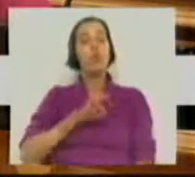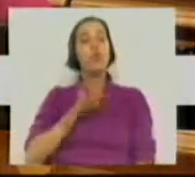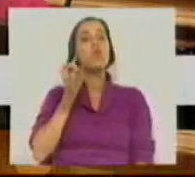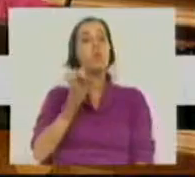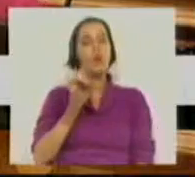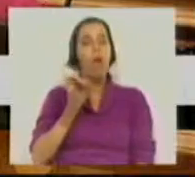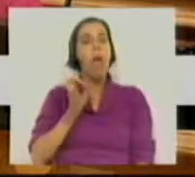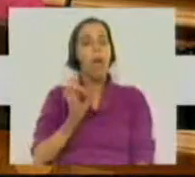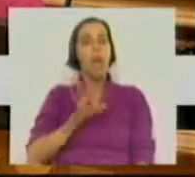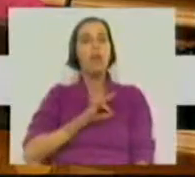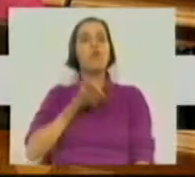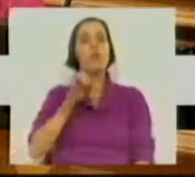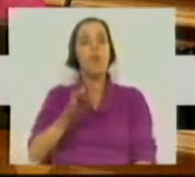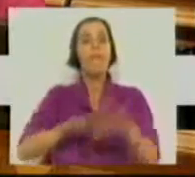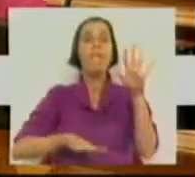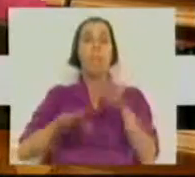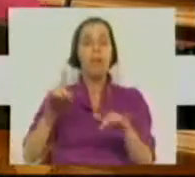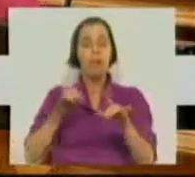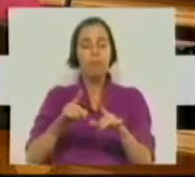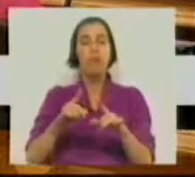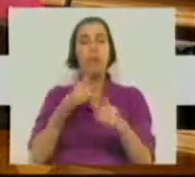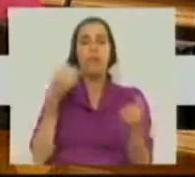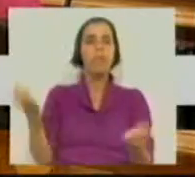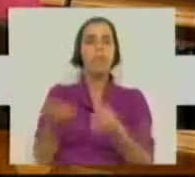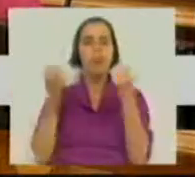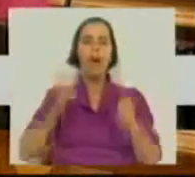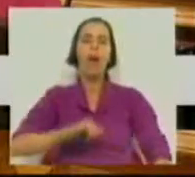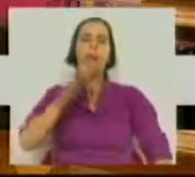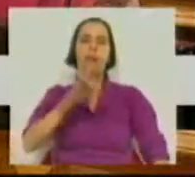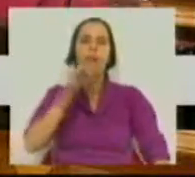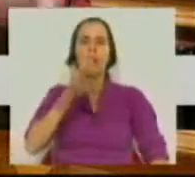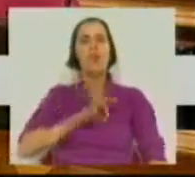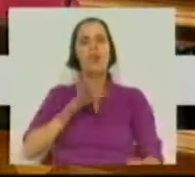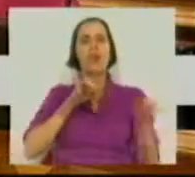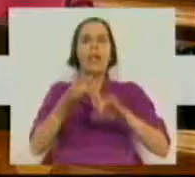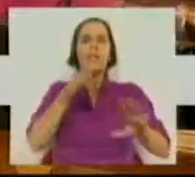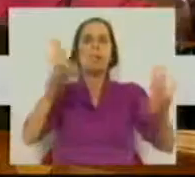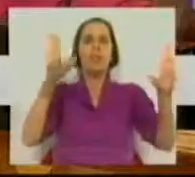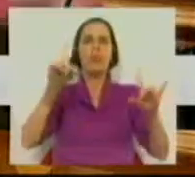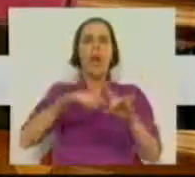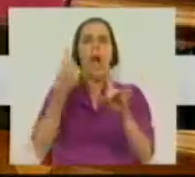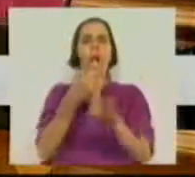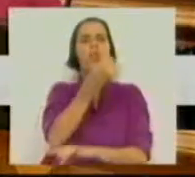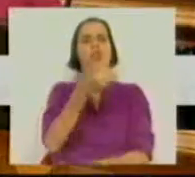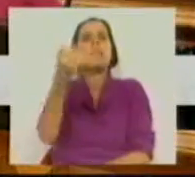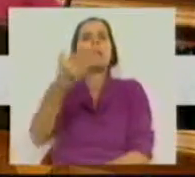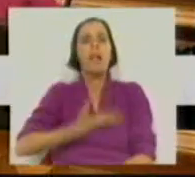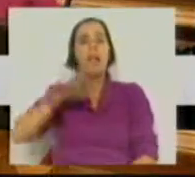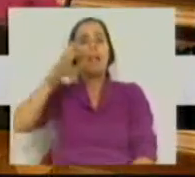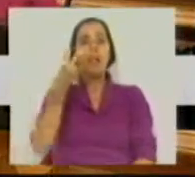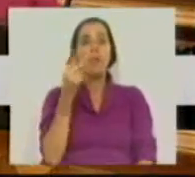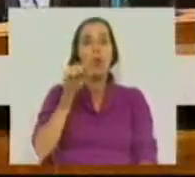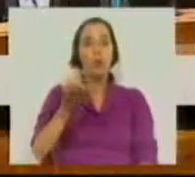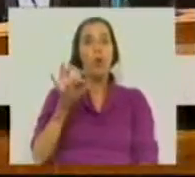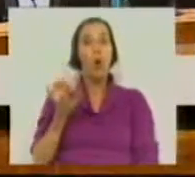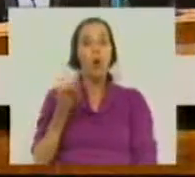senhores têm vindo a recusar permanentemente. Senhora deputada, em 2007 tivemos um déficit de 2